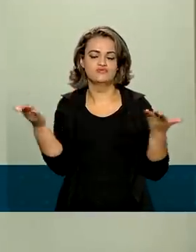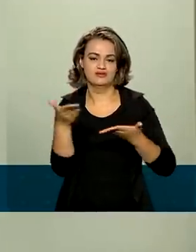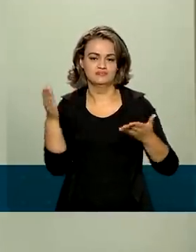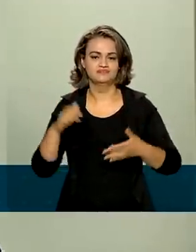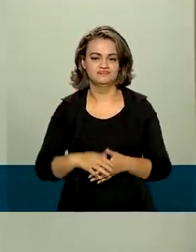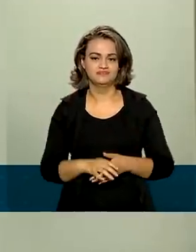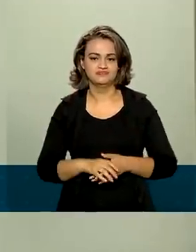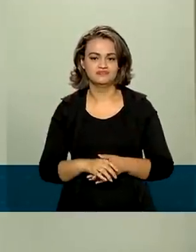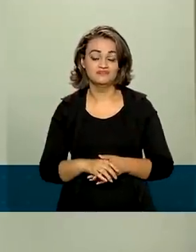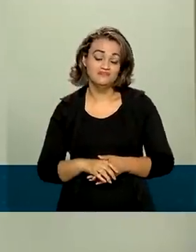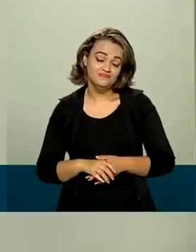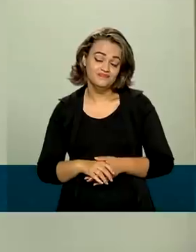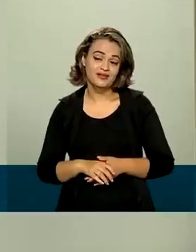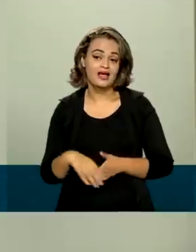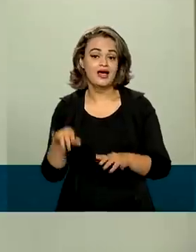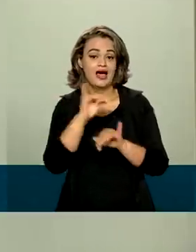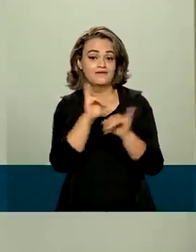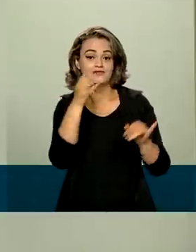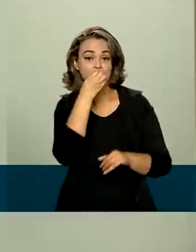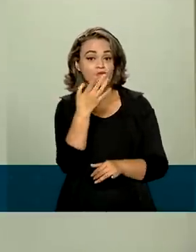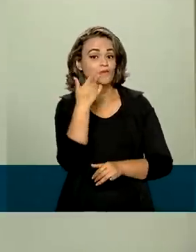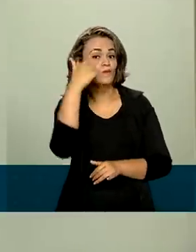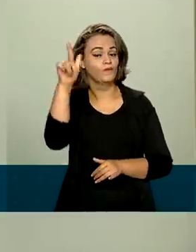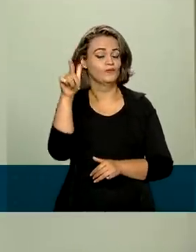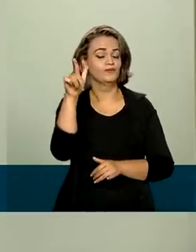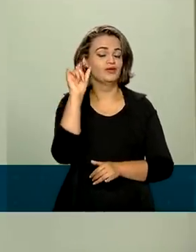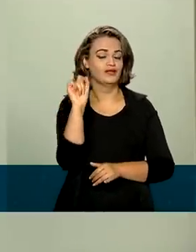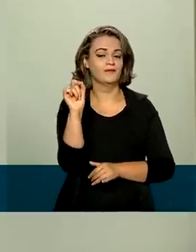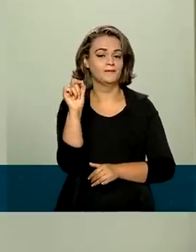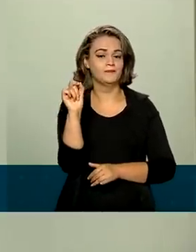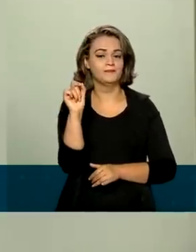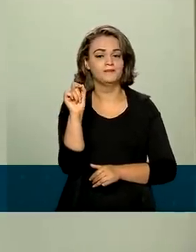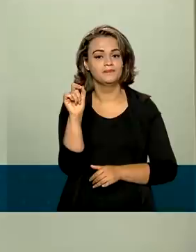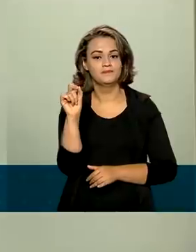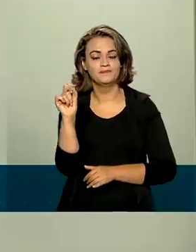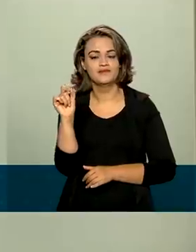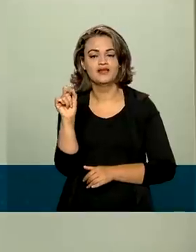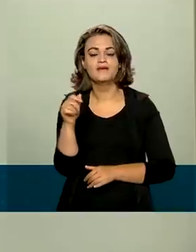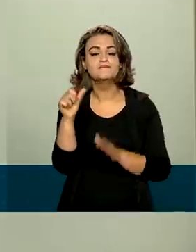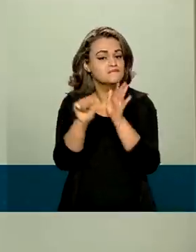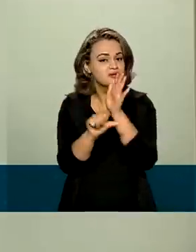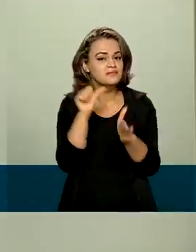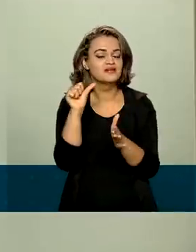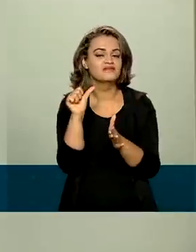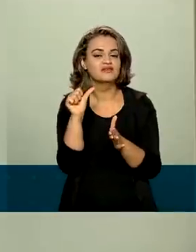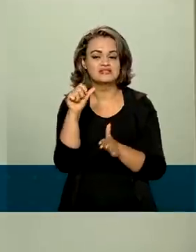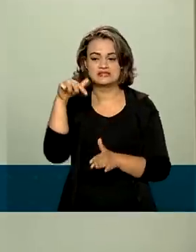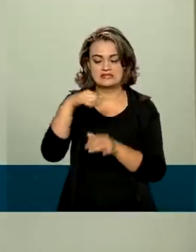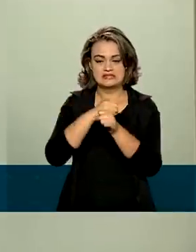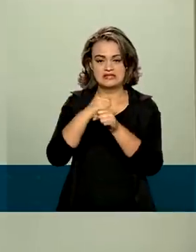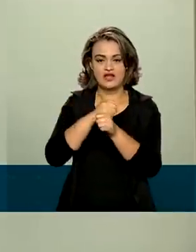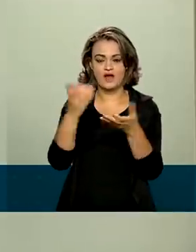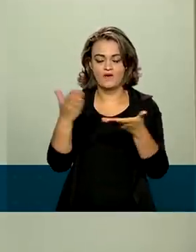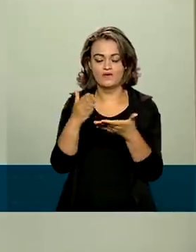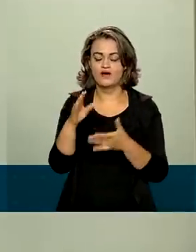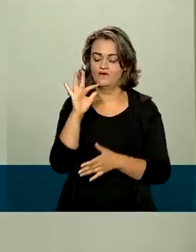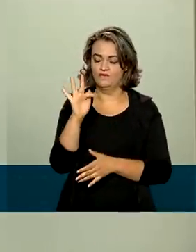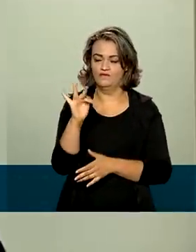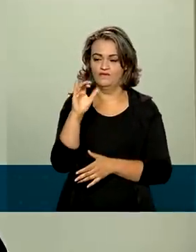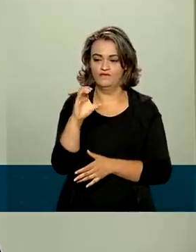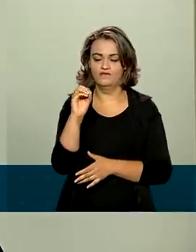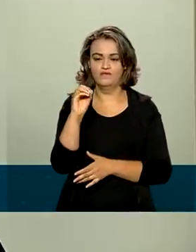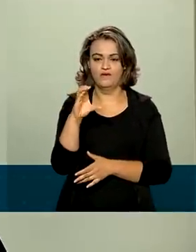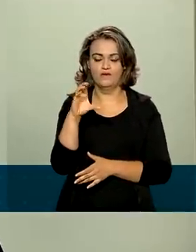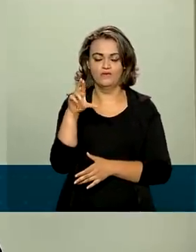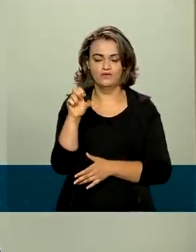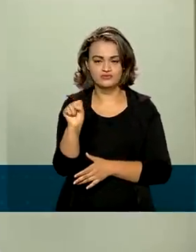Outra boa notícia, só para deixar registrado, pela primeira vez este ano, o boletim Fox.central